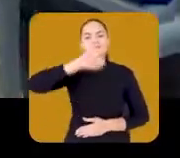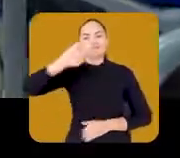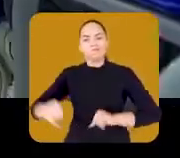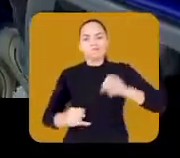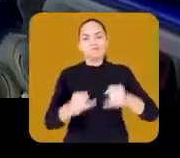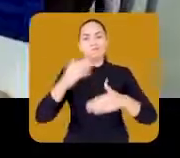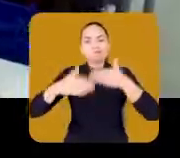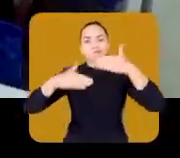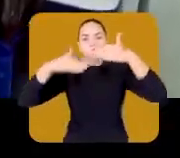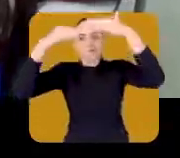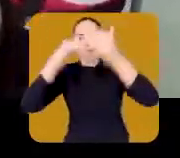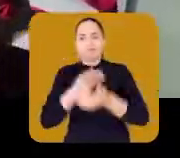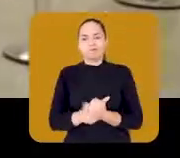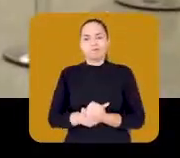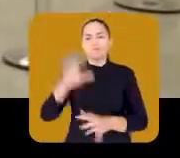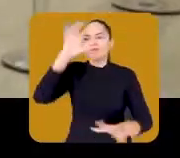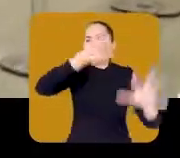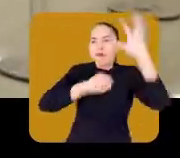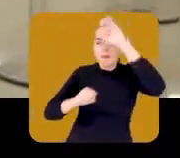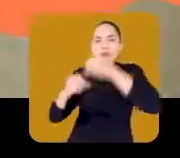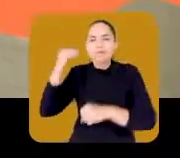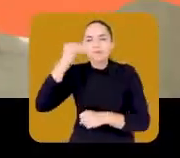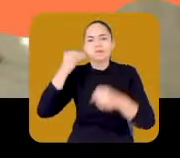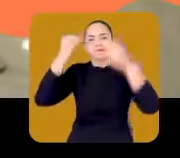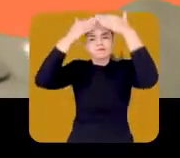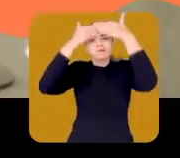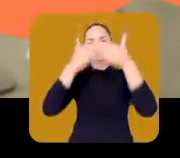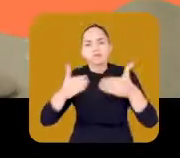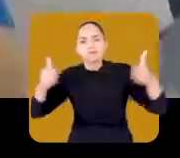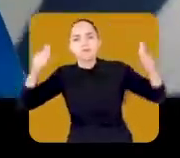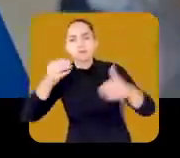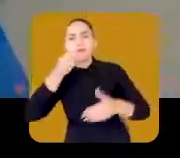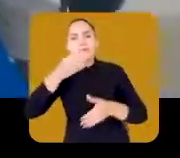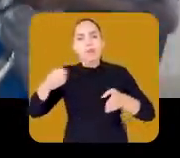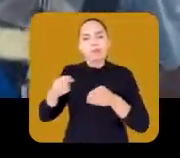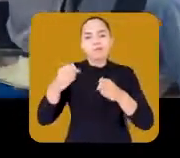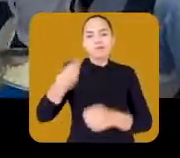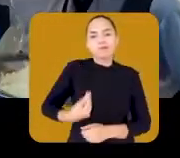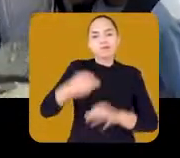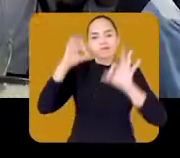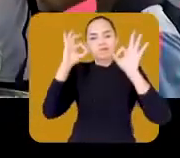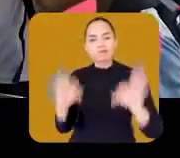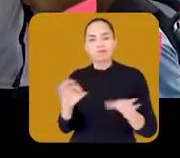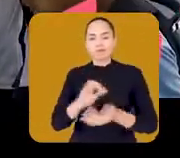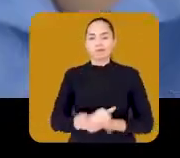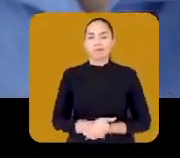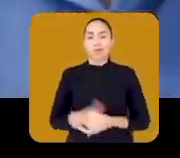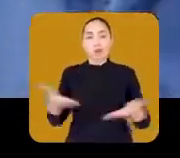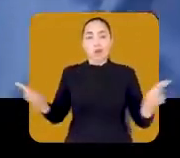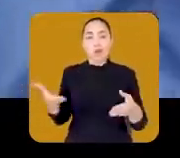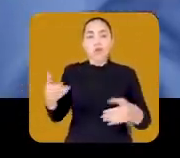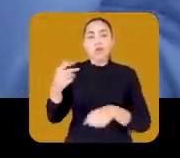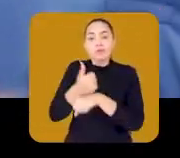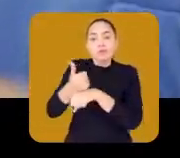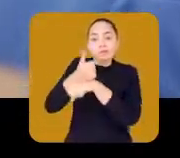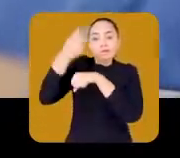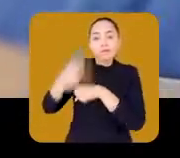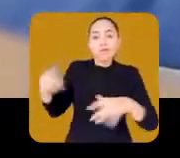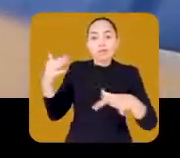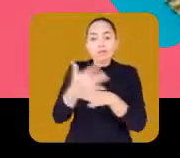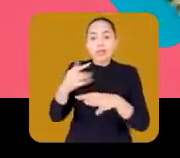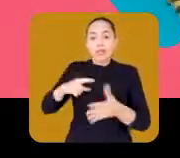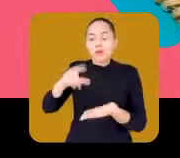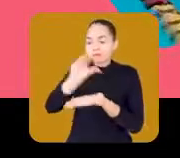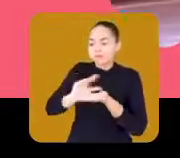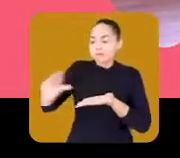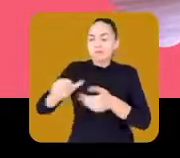muito mais chance de se desenvolver, de ter experiências inovadoras e encontrar o melhor caminho a seguir. Hoje, Fortaleza é a capital